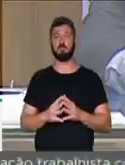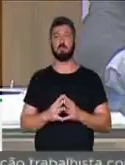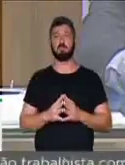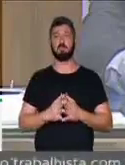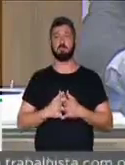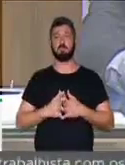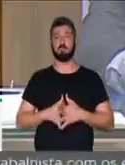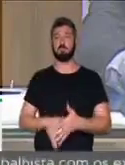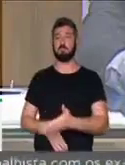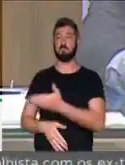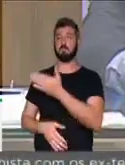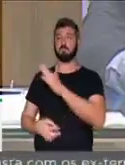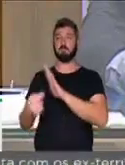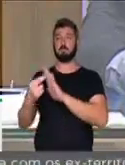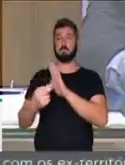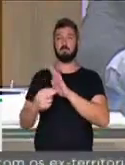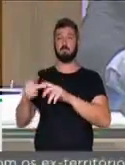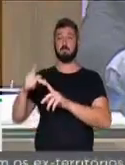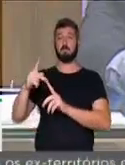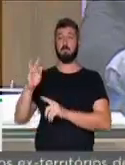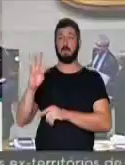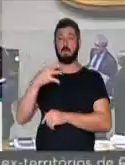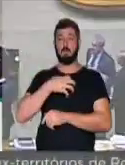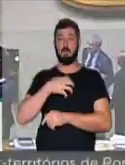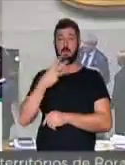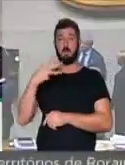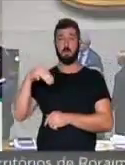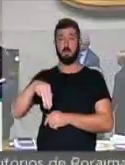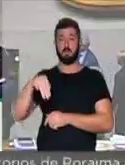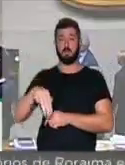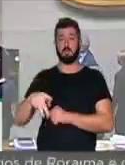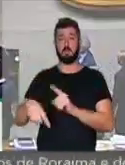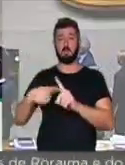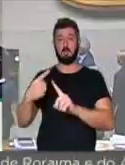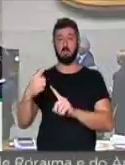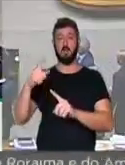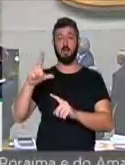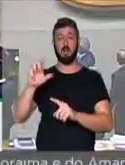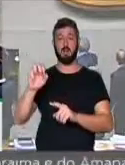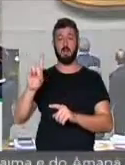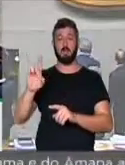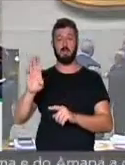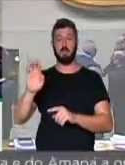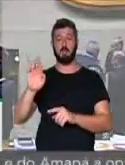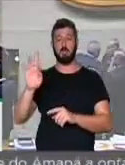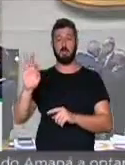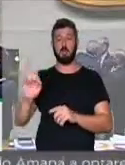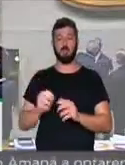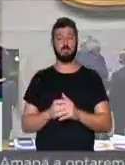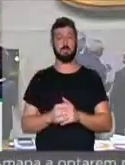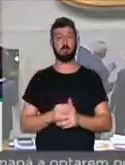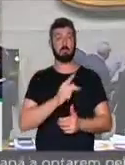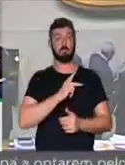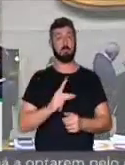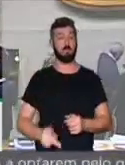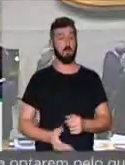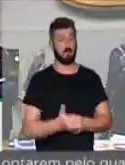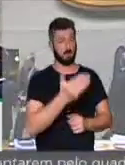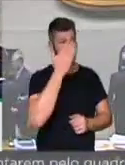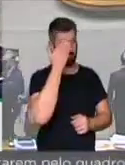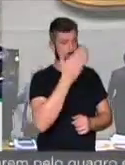Vossa Excelência, regimentalmente, que é do PT da Bahia, tem três minutos. Depois, Léo de Brito. Muito obrigado, senhor presidente.